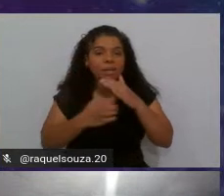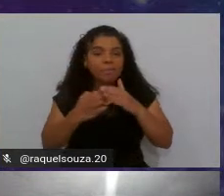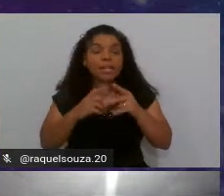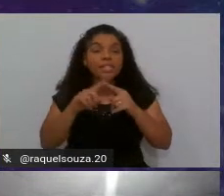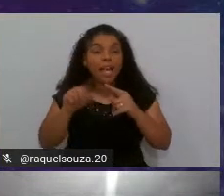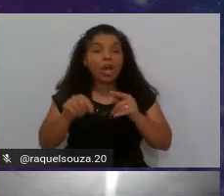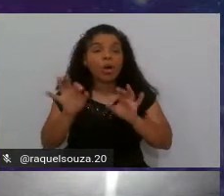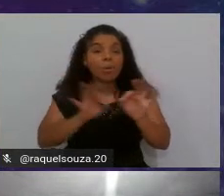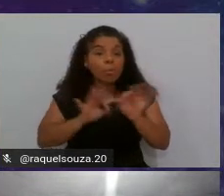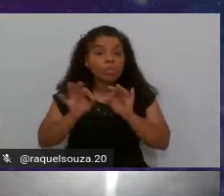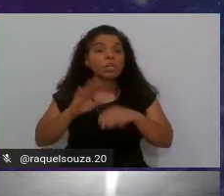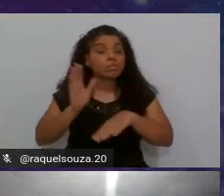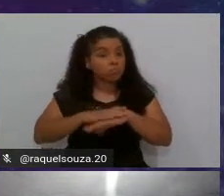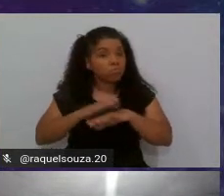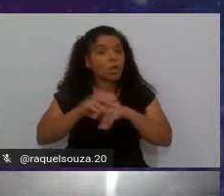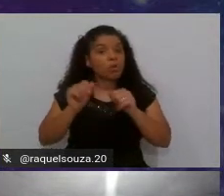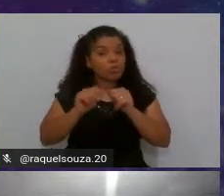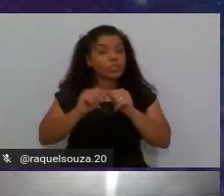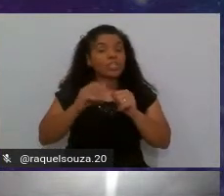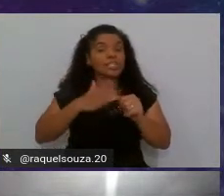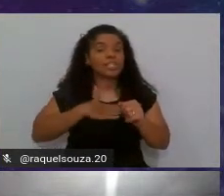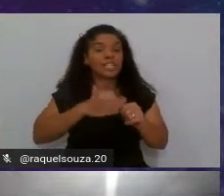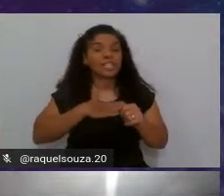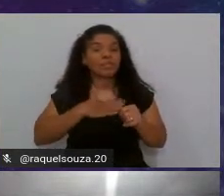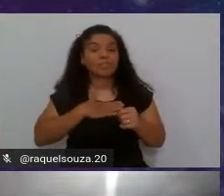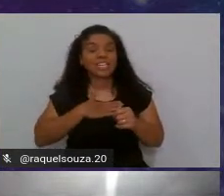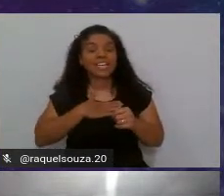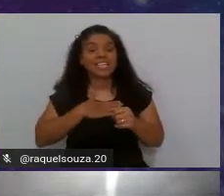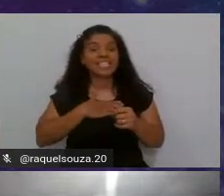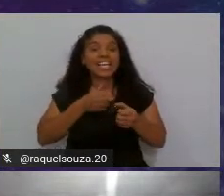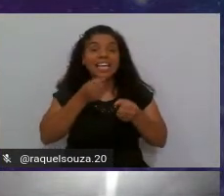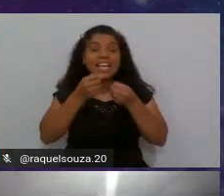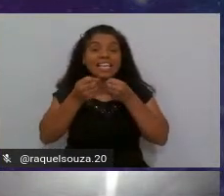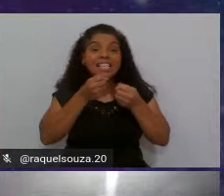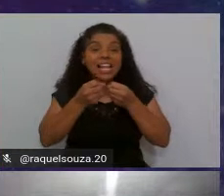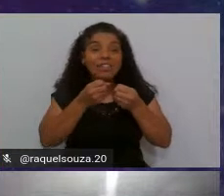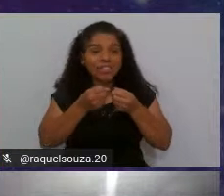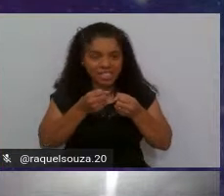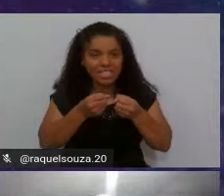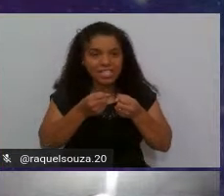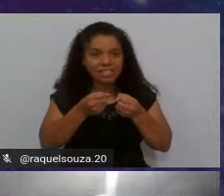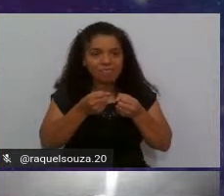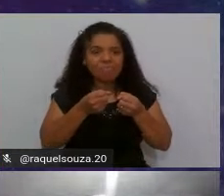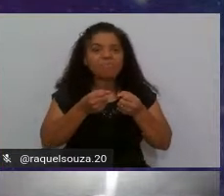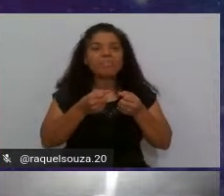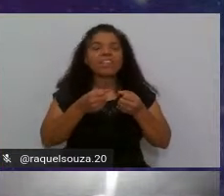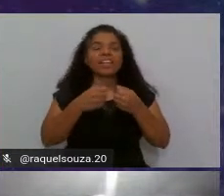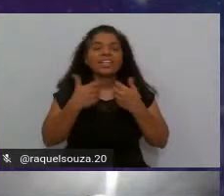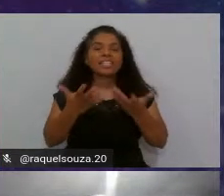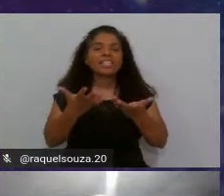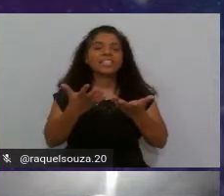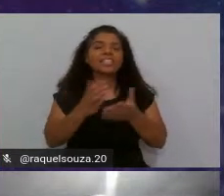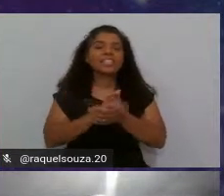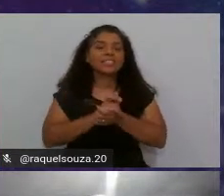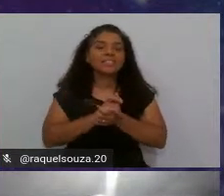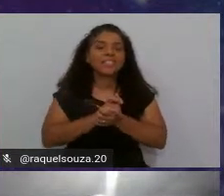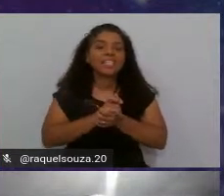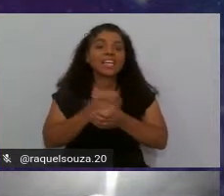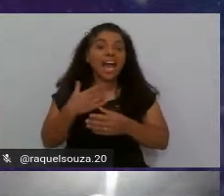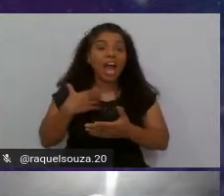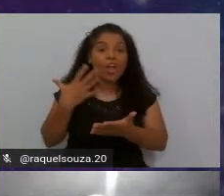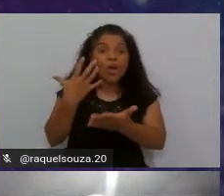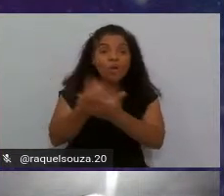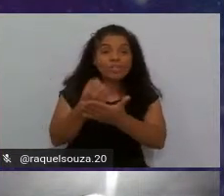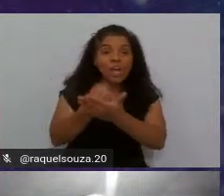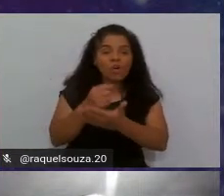projeto que eu fiz em uma das minhas entrevistas e então eu salvei ele